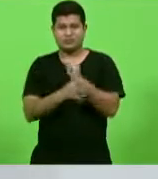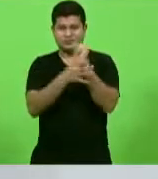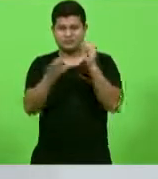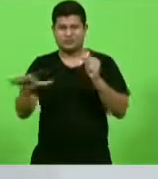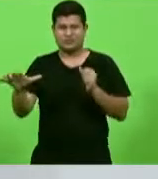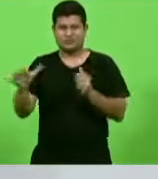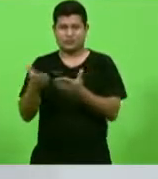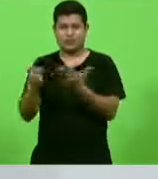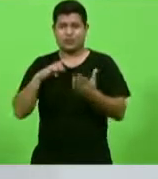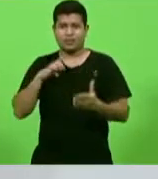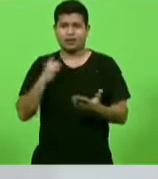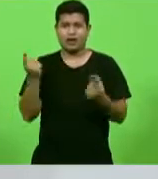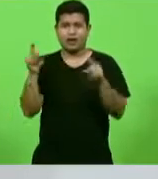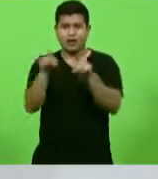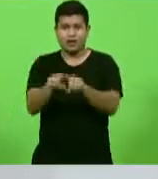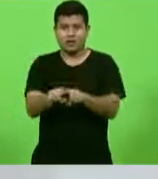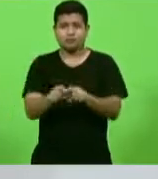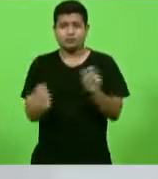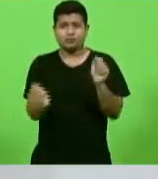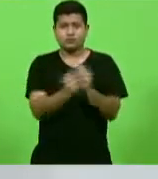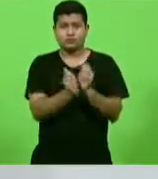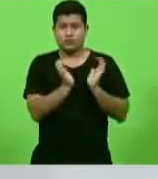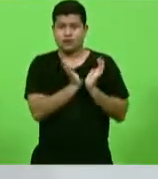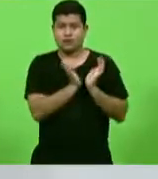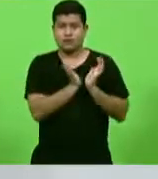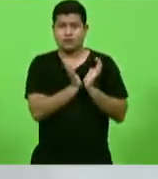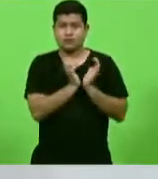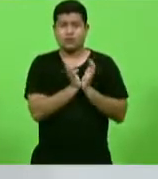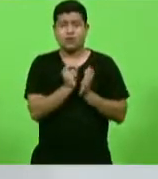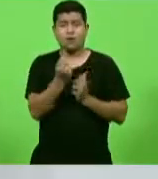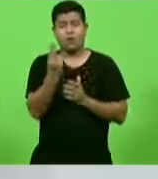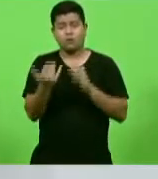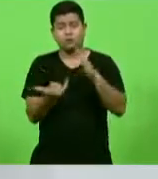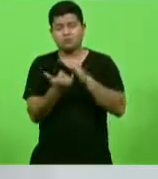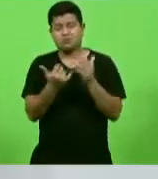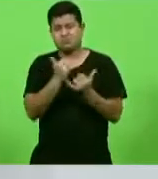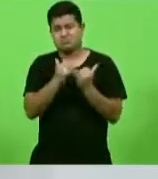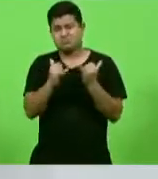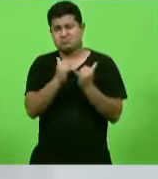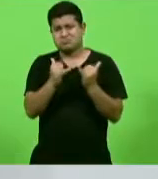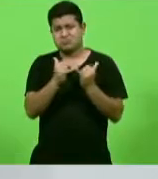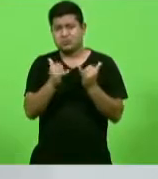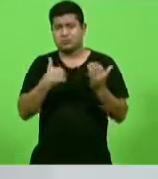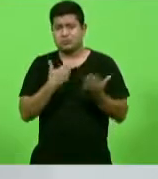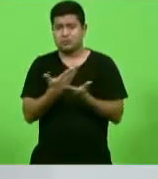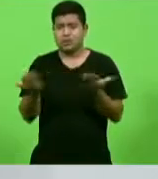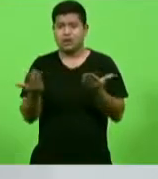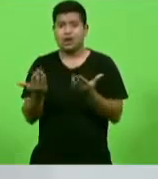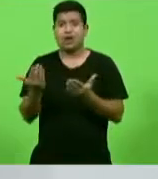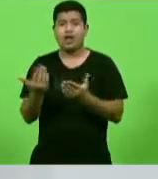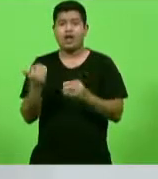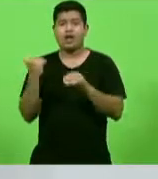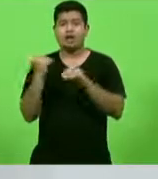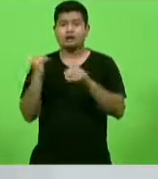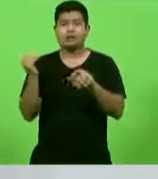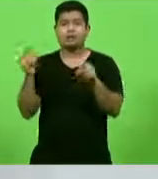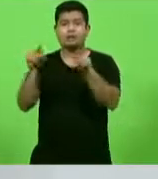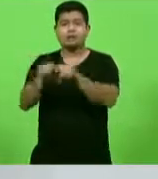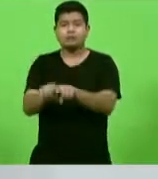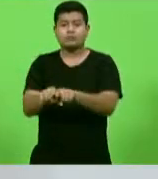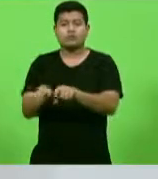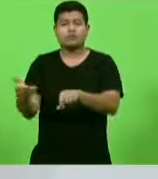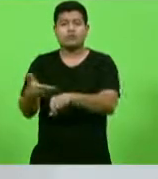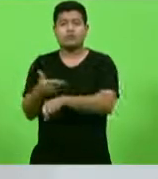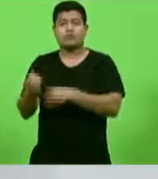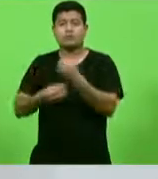com as APAES ou instituições congêneres. Esses convênios eram somente pelo modelo de cedência de